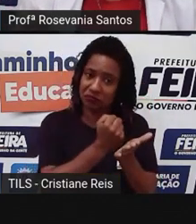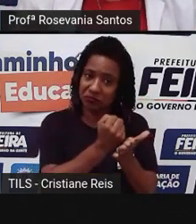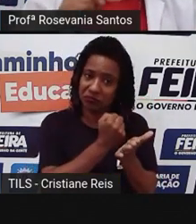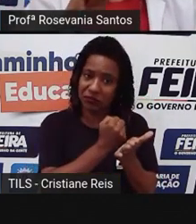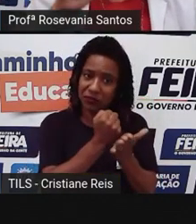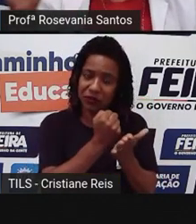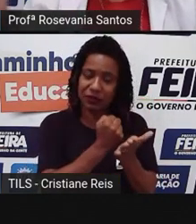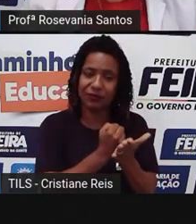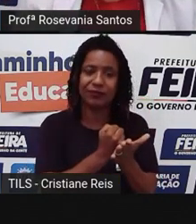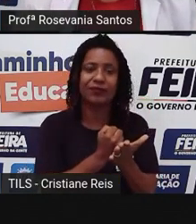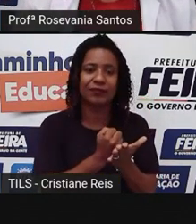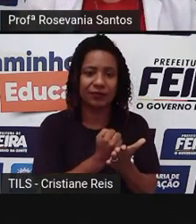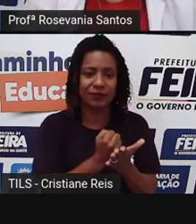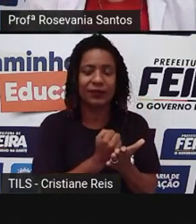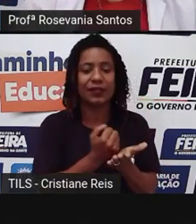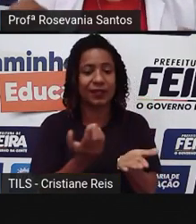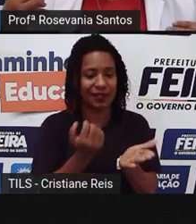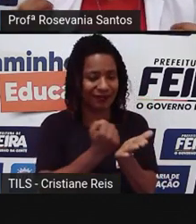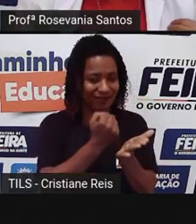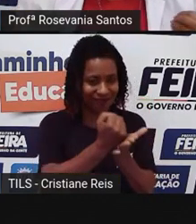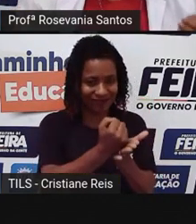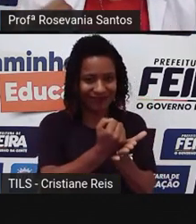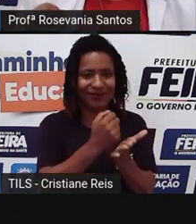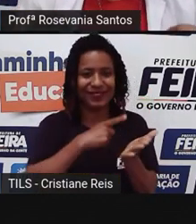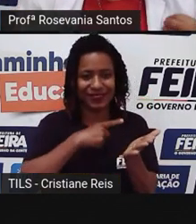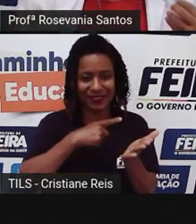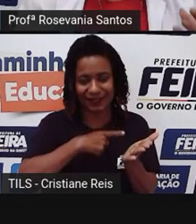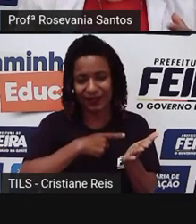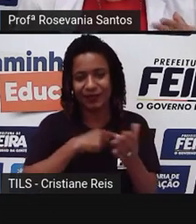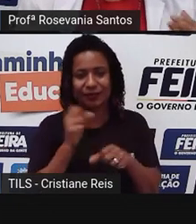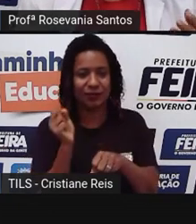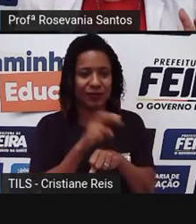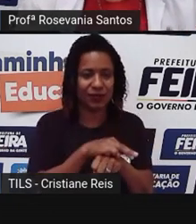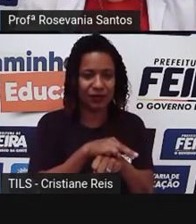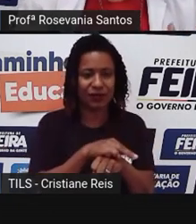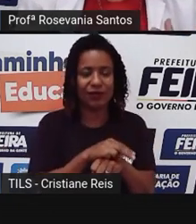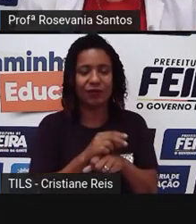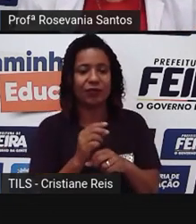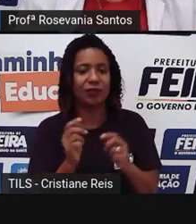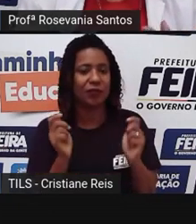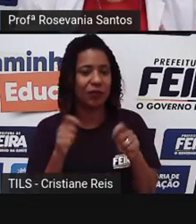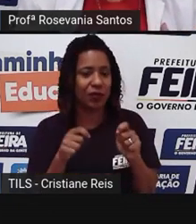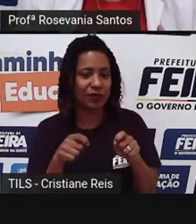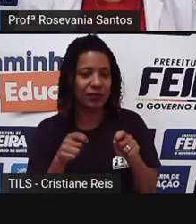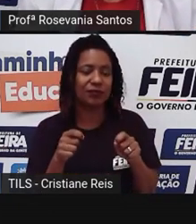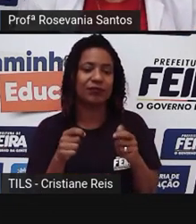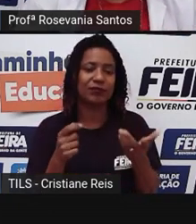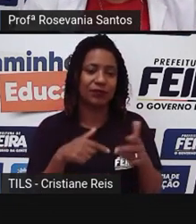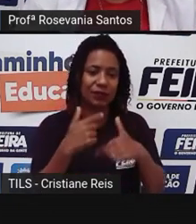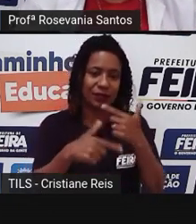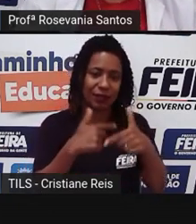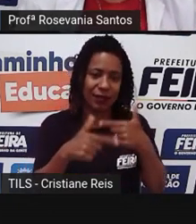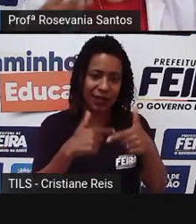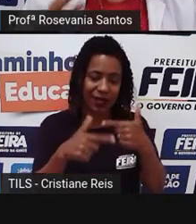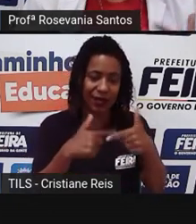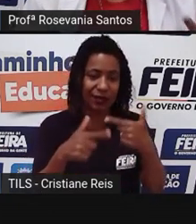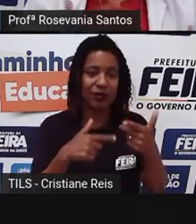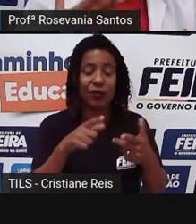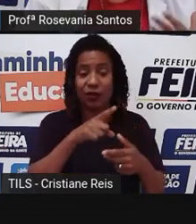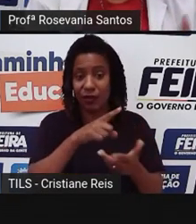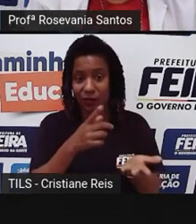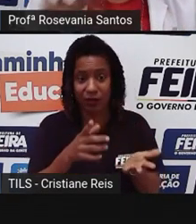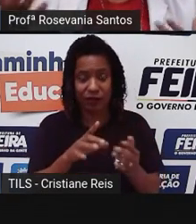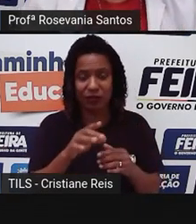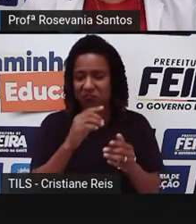aqui no Brasil, a gente chama, né, de carteira assinada, mas ele pode ser registrado ou não, você pode estar dentro desse trabalho informal e aí